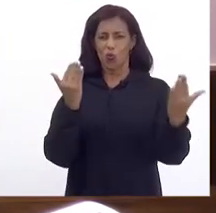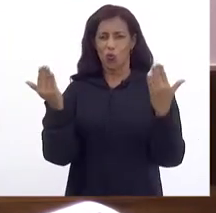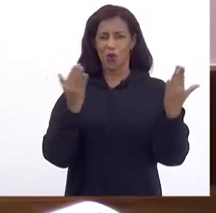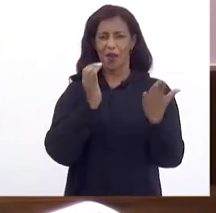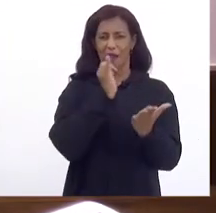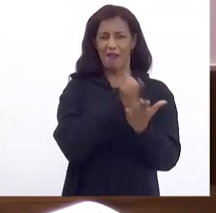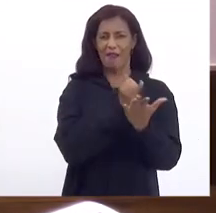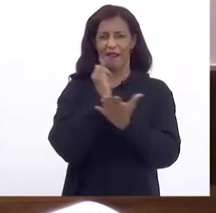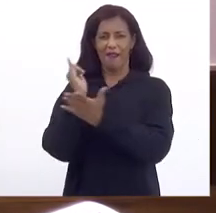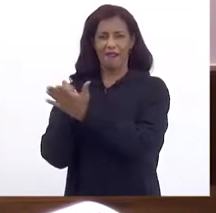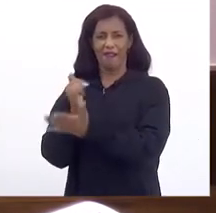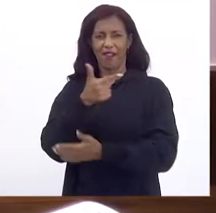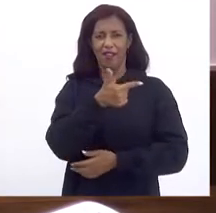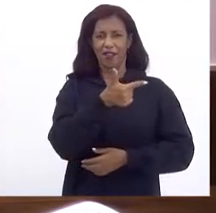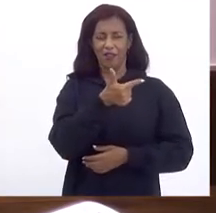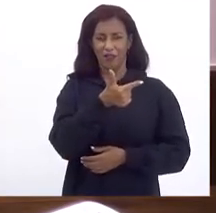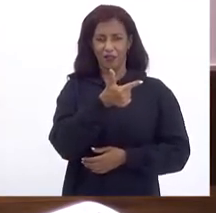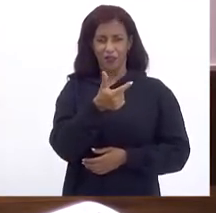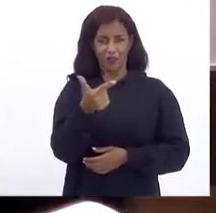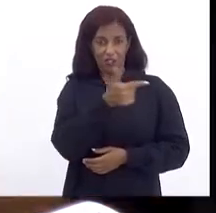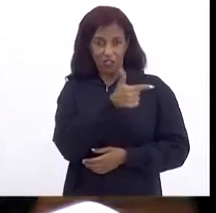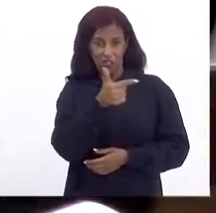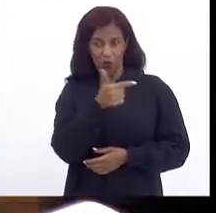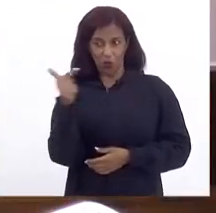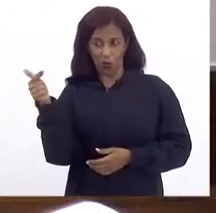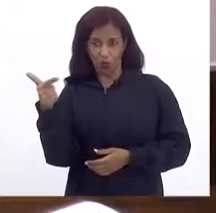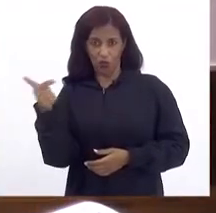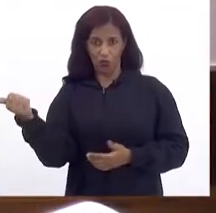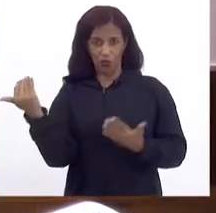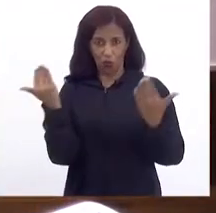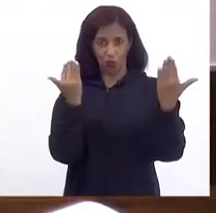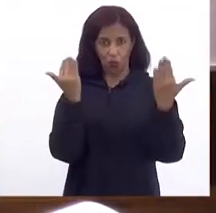De 22 Com